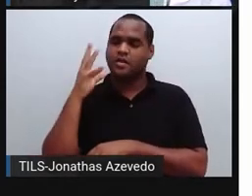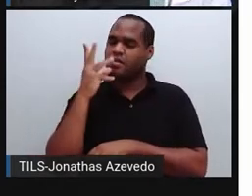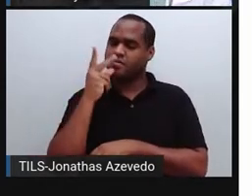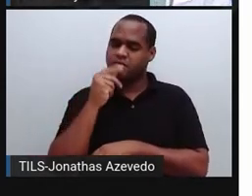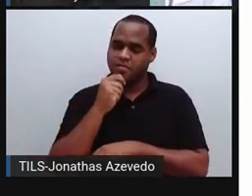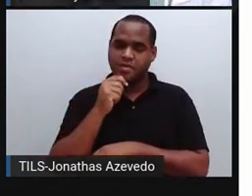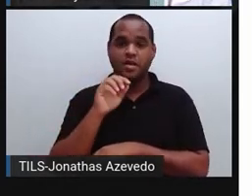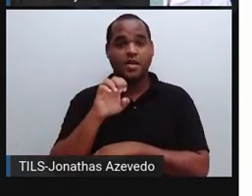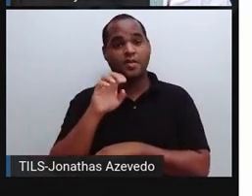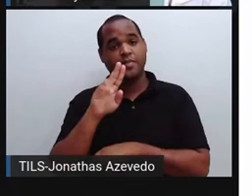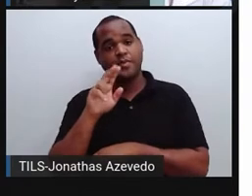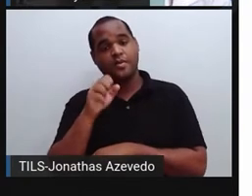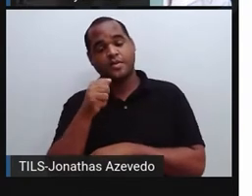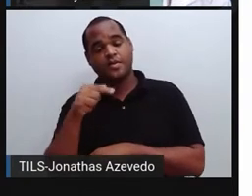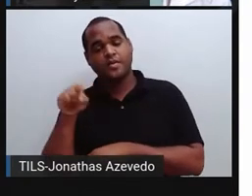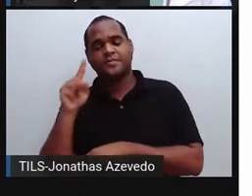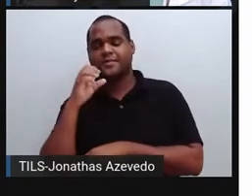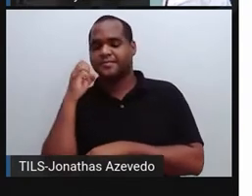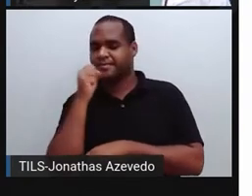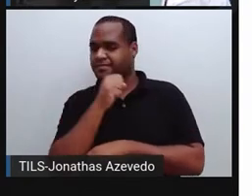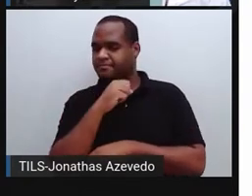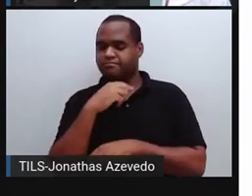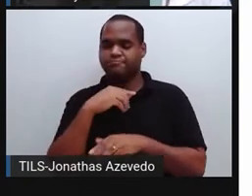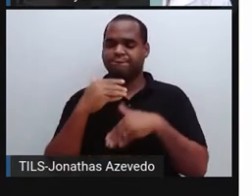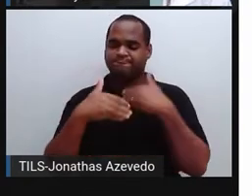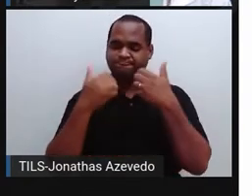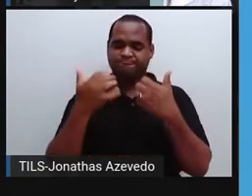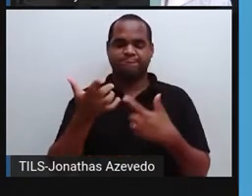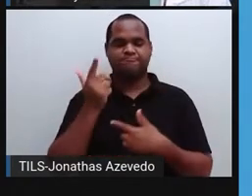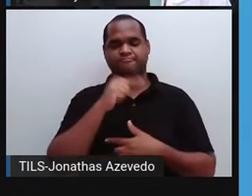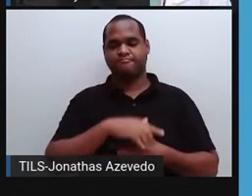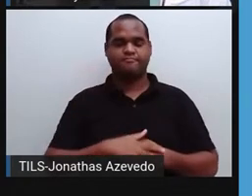ebulição não. É de forma muito rápida que se dá esse processo.